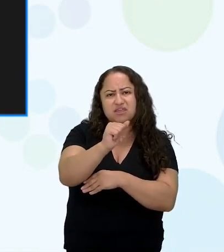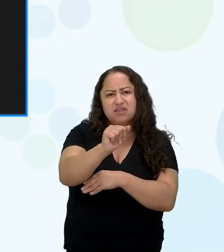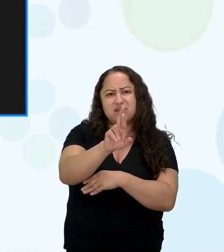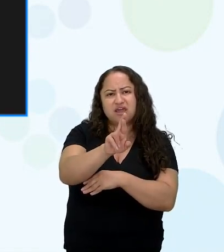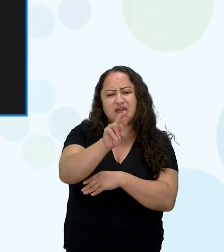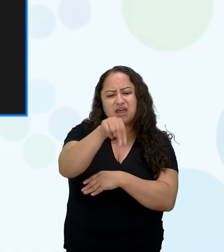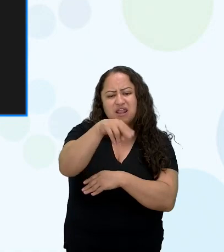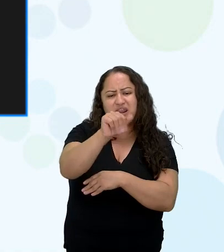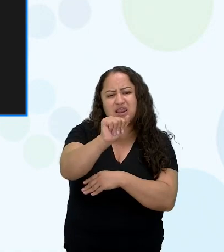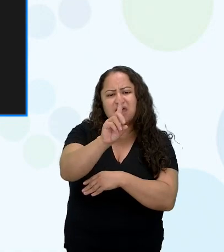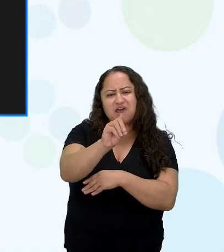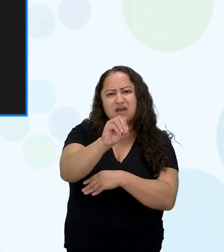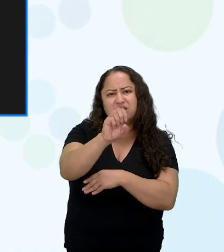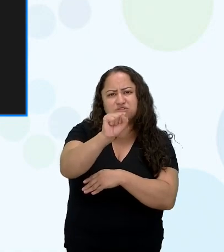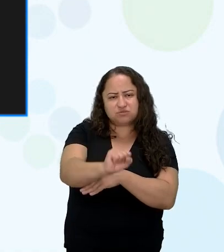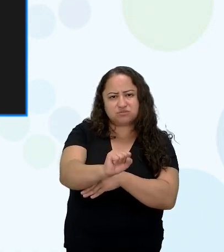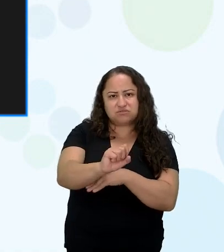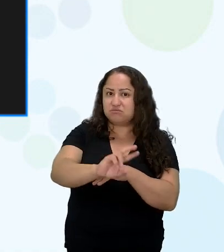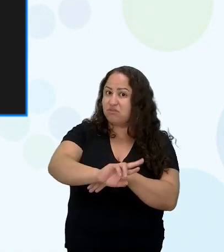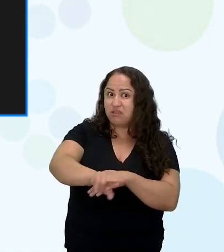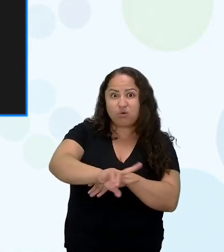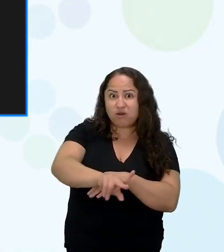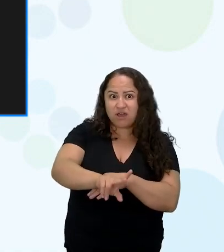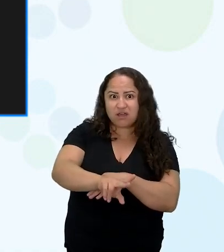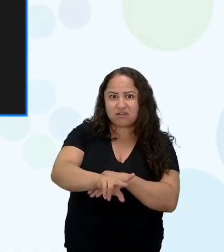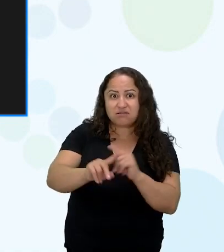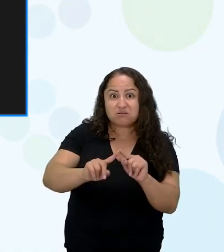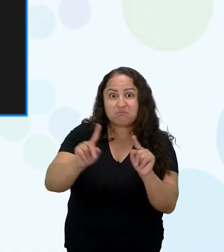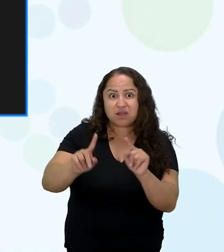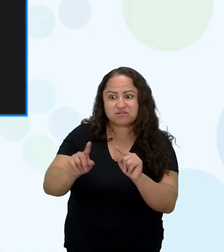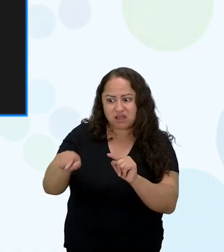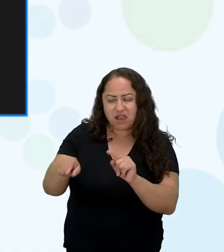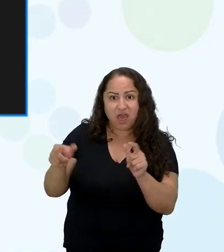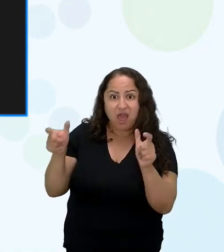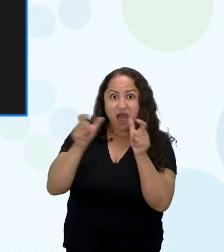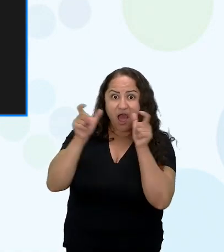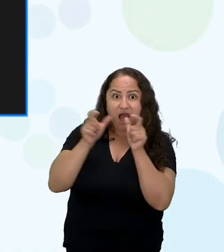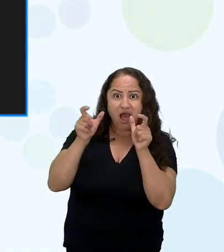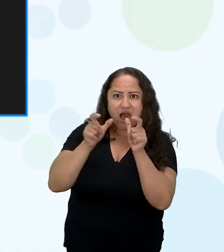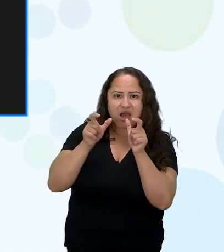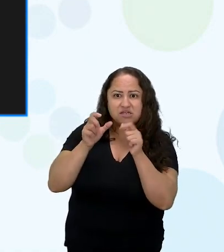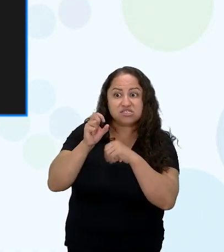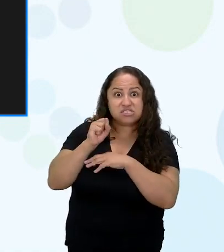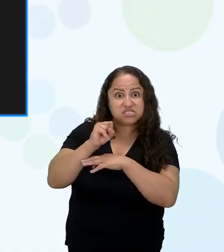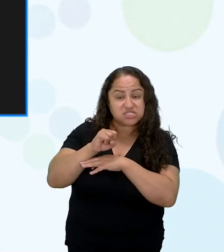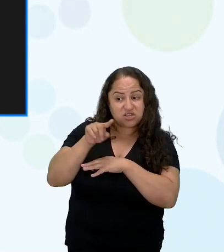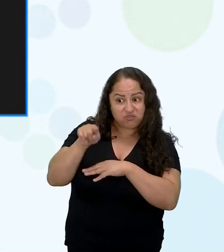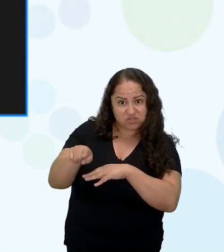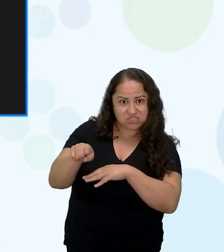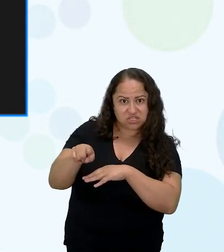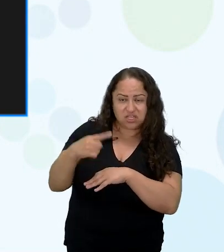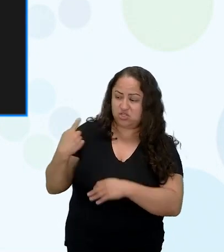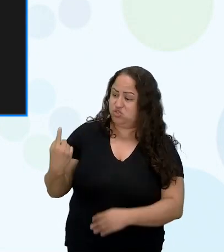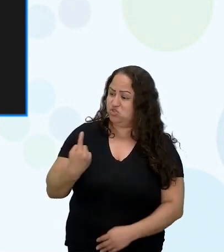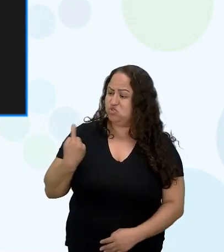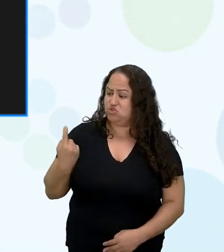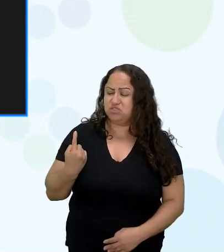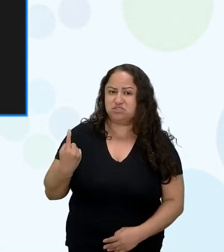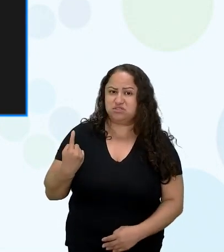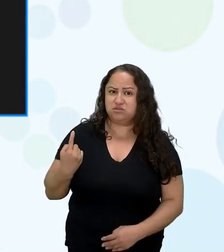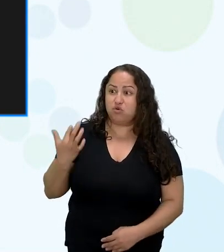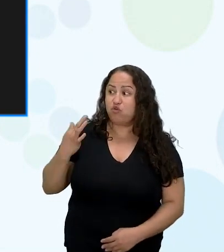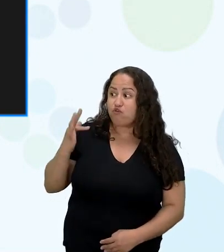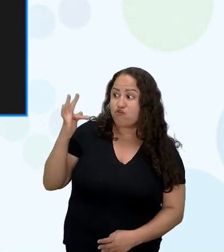e ela é alertada quanto a isso enquanto você tiver sozinha teu futuro é de um jeito